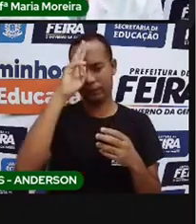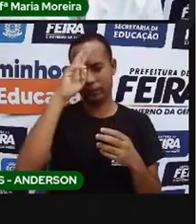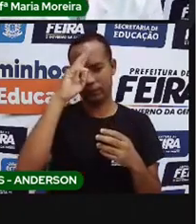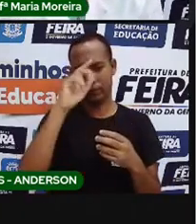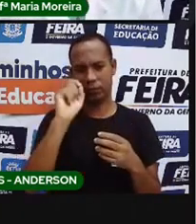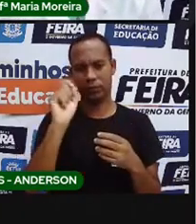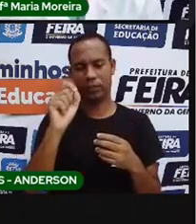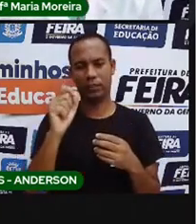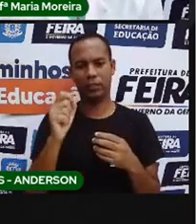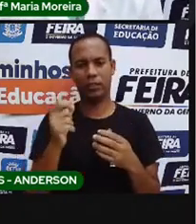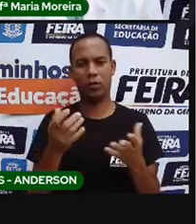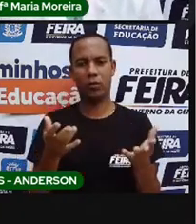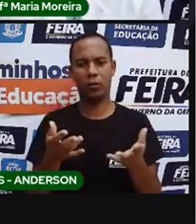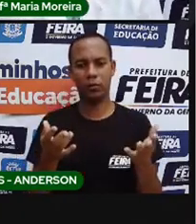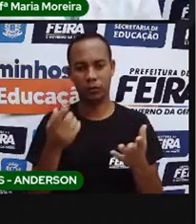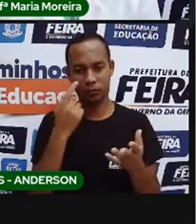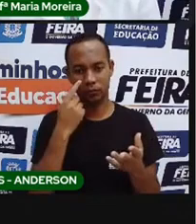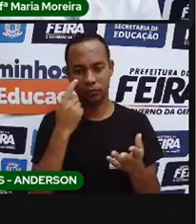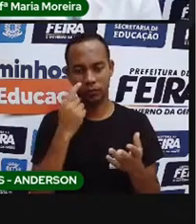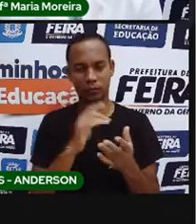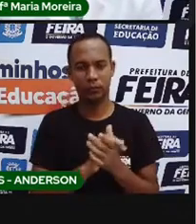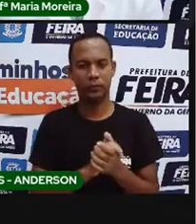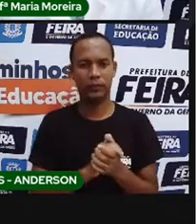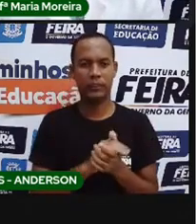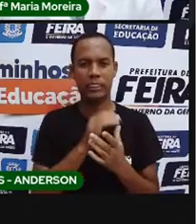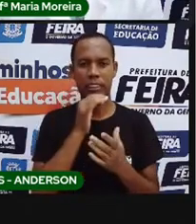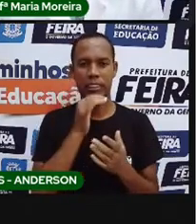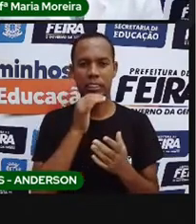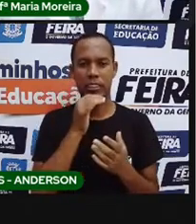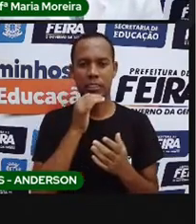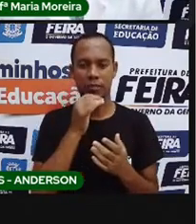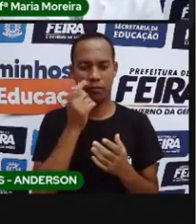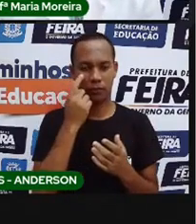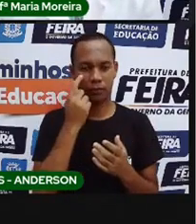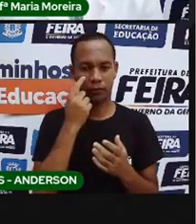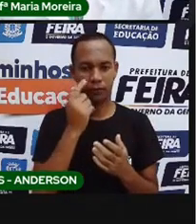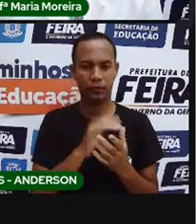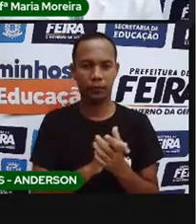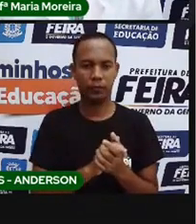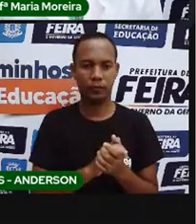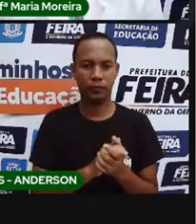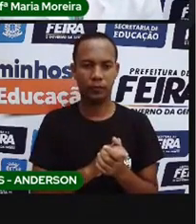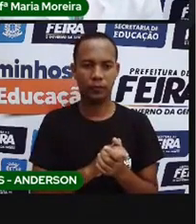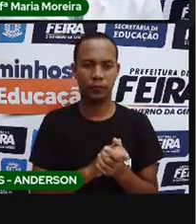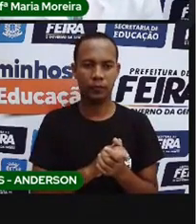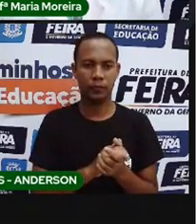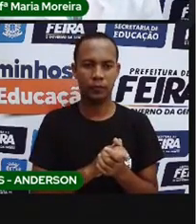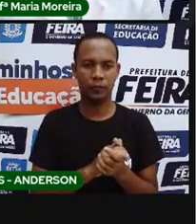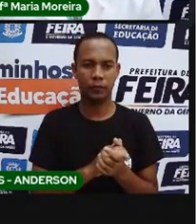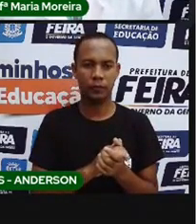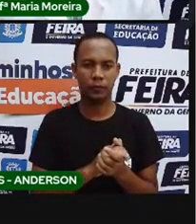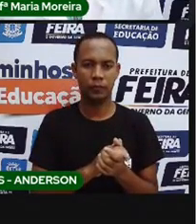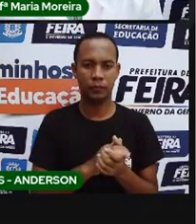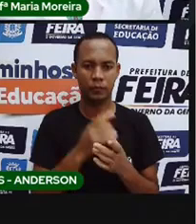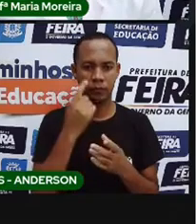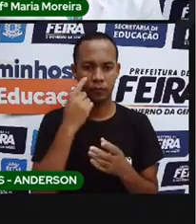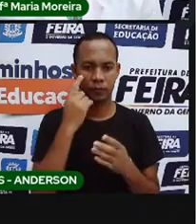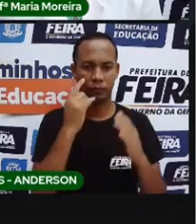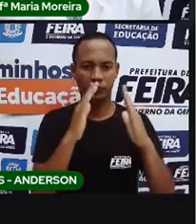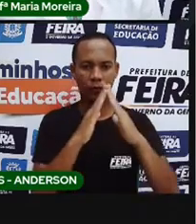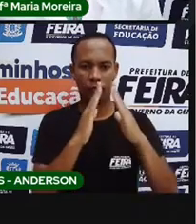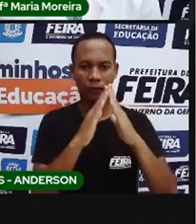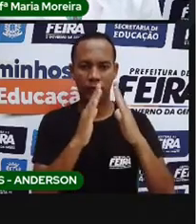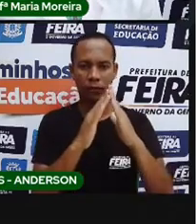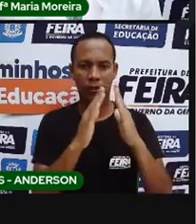albinaria que a gente tem hoje. Que é a albinaria, pimento e bloco. Então, aqui, ó, estão vendo esses tipos de casa?